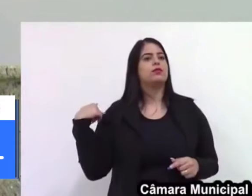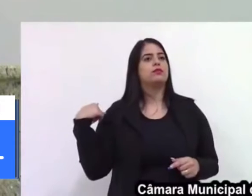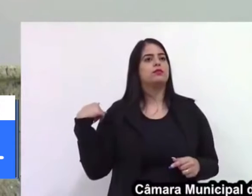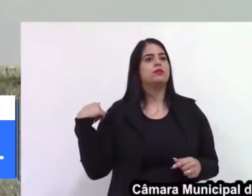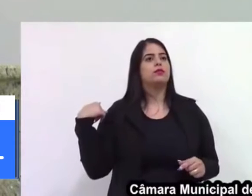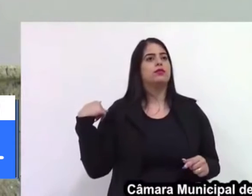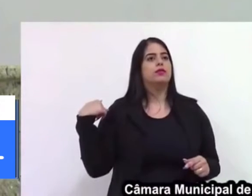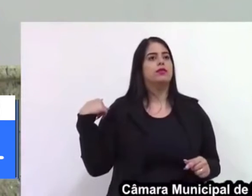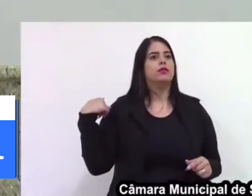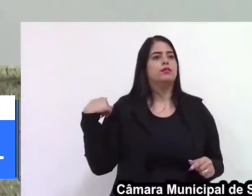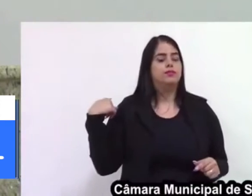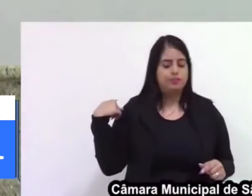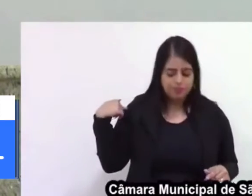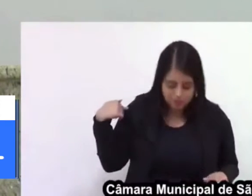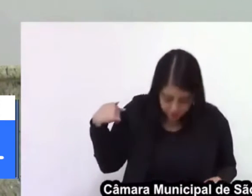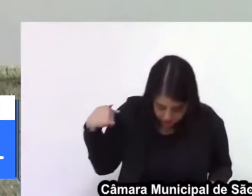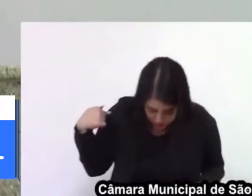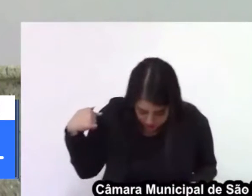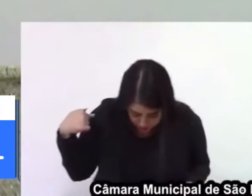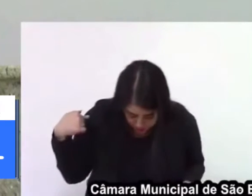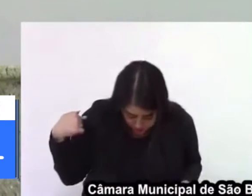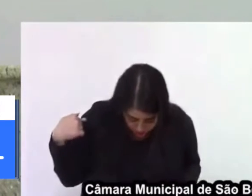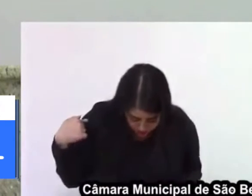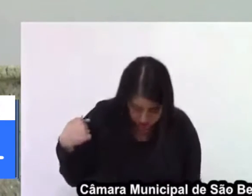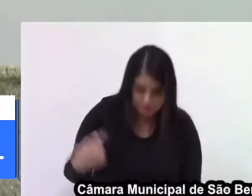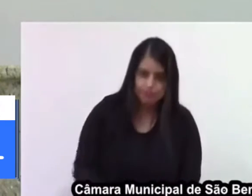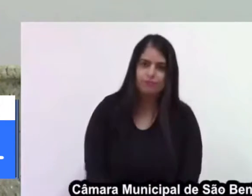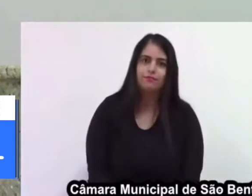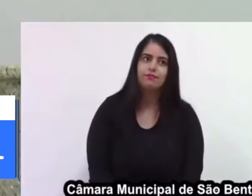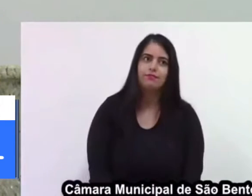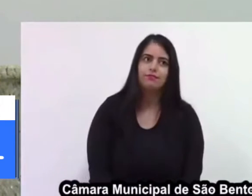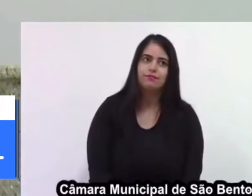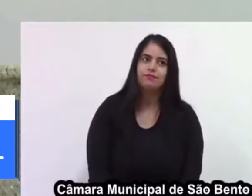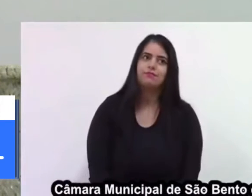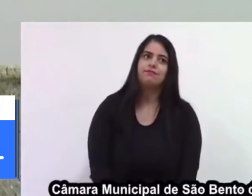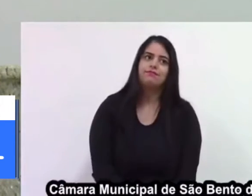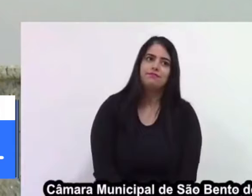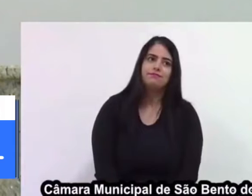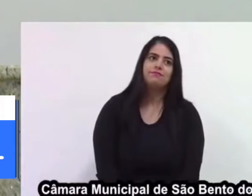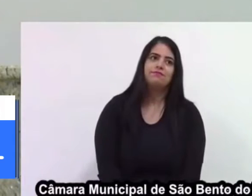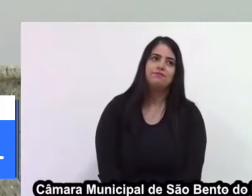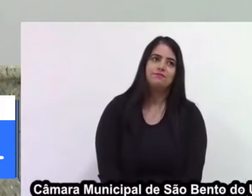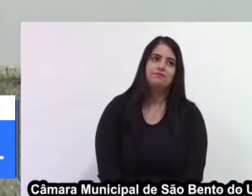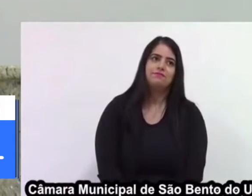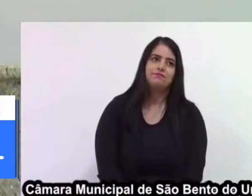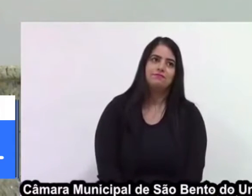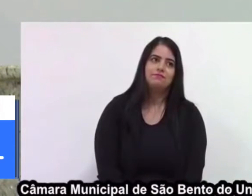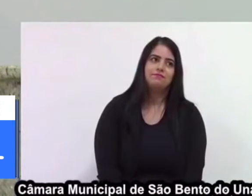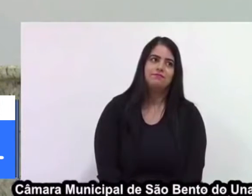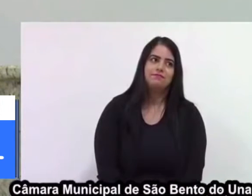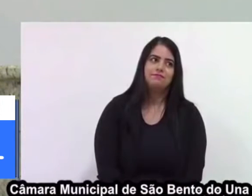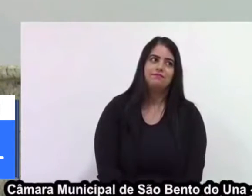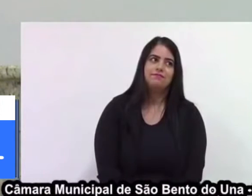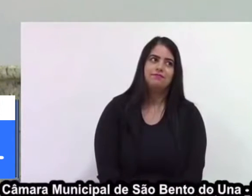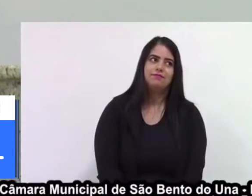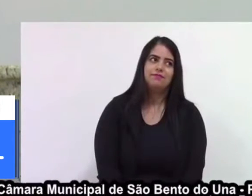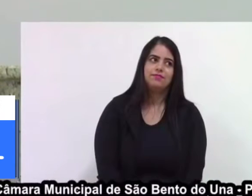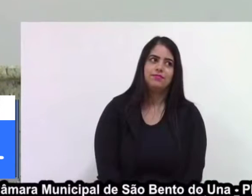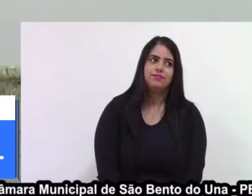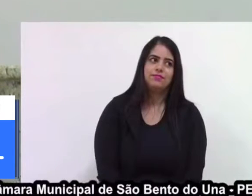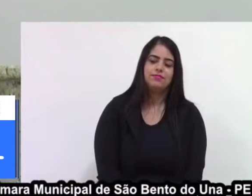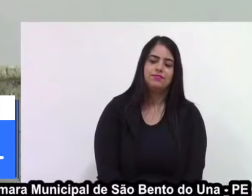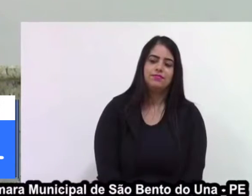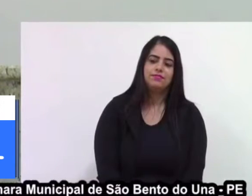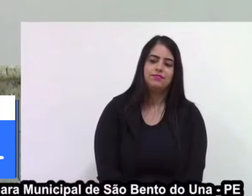que dizem, eu não vou agora, por conta da reação, depois eu vou, mas não deixe passar, que é importante. A vacinação hoje,